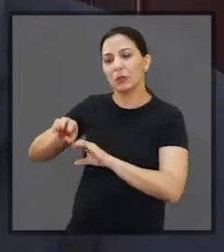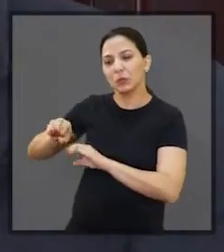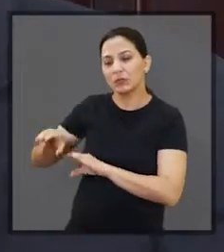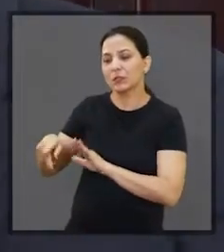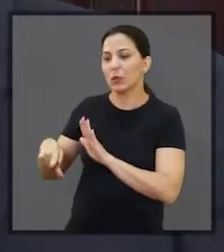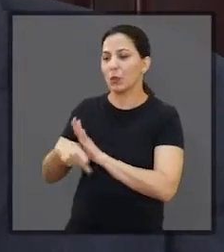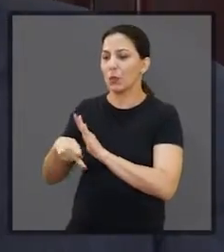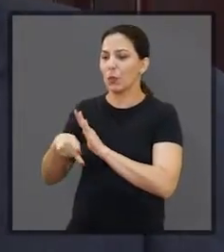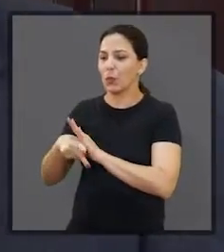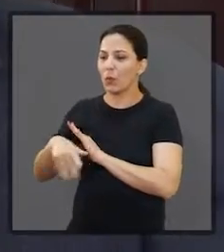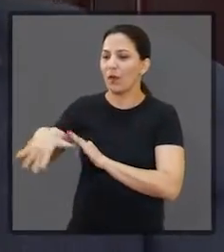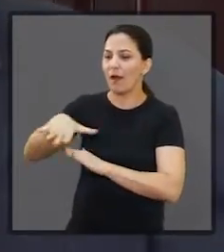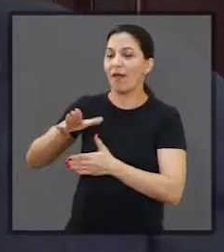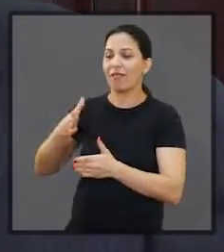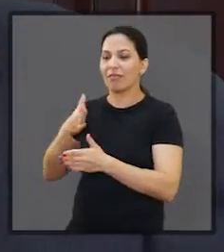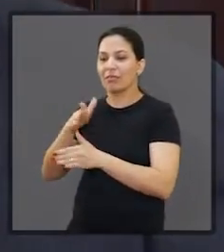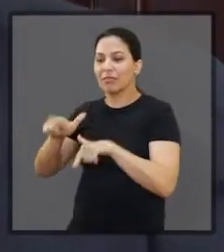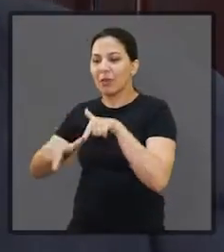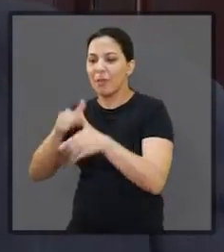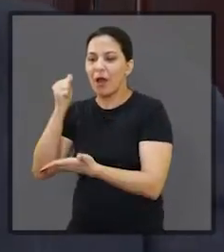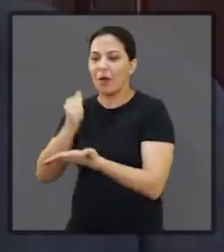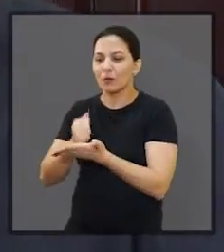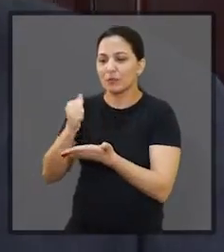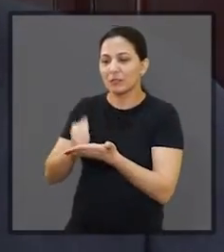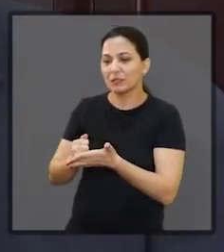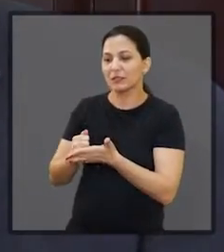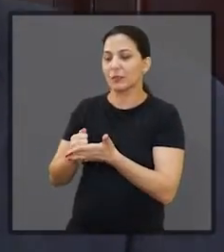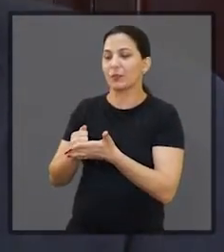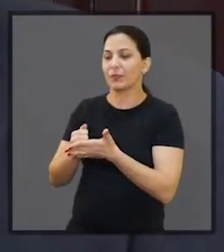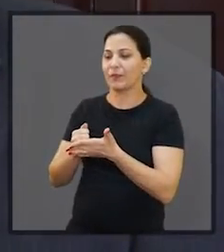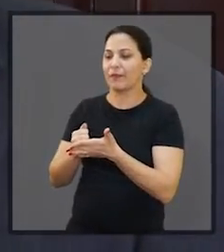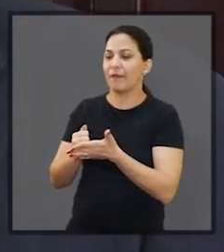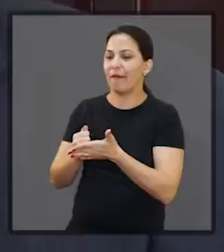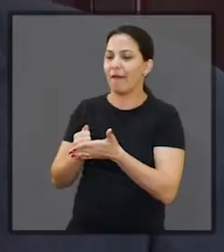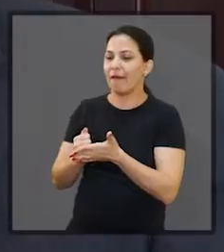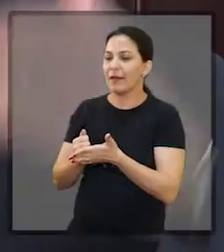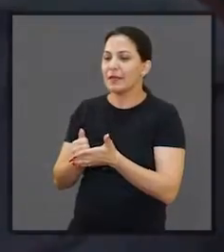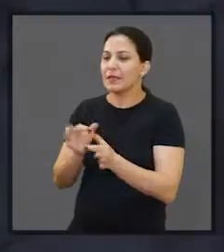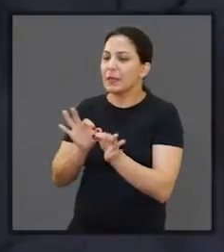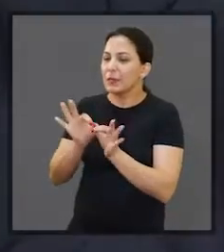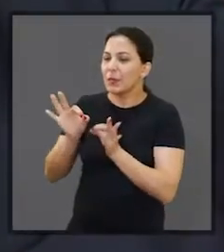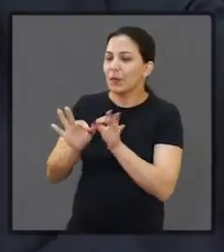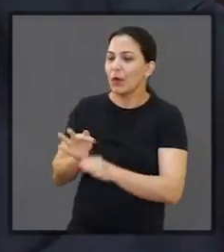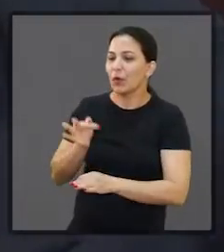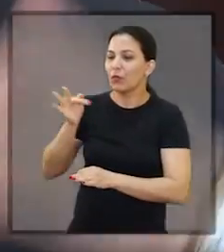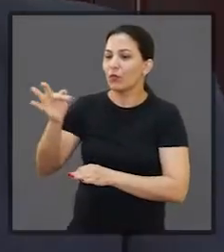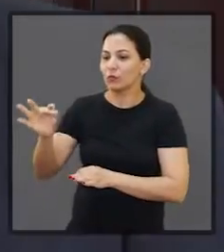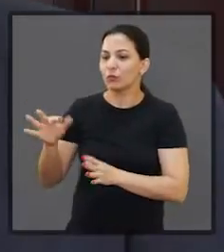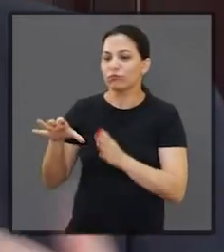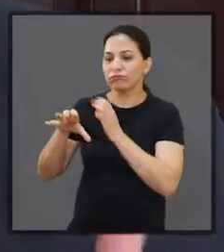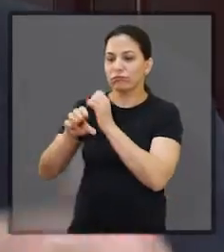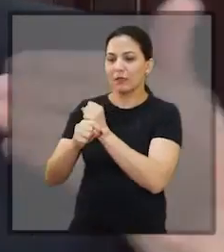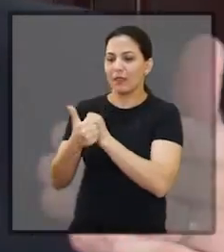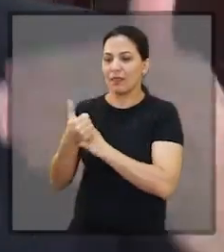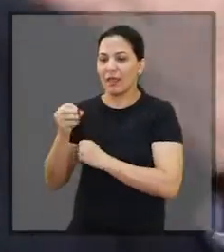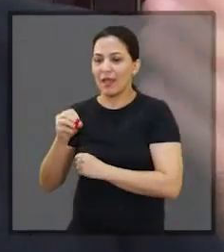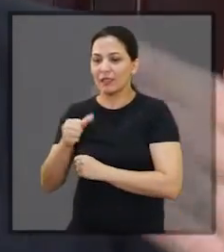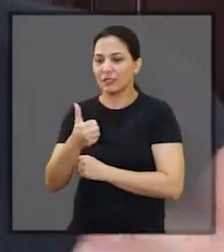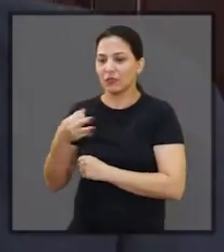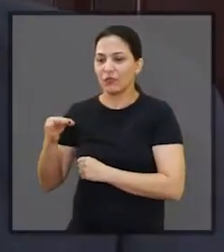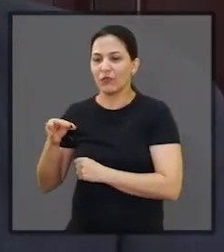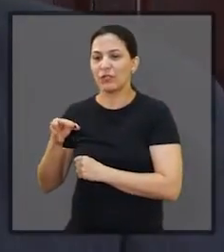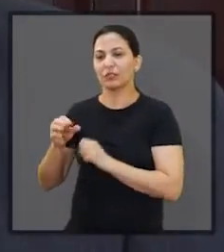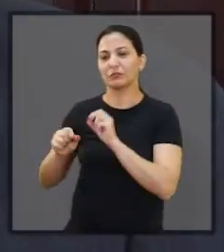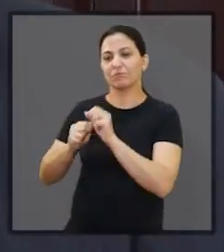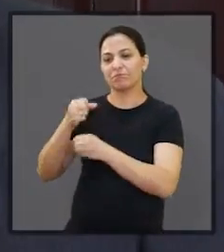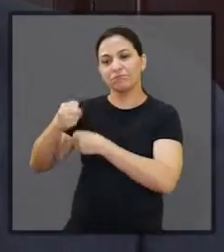planejamento urbano, na área de ocupação, na área de emprego, trabalho, e desenhar onde a gente quer chegar em 10, 20 anos